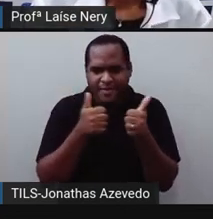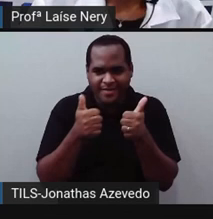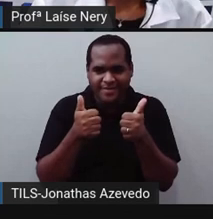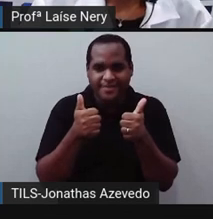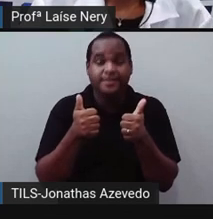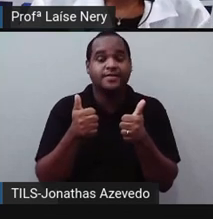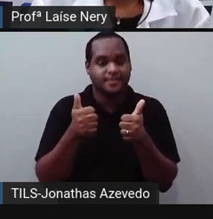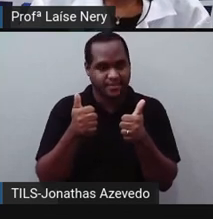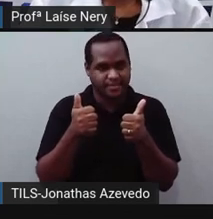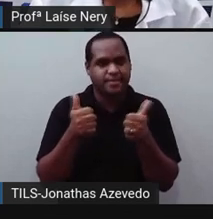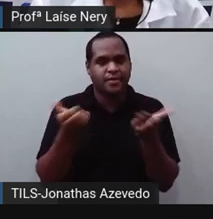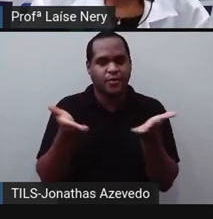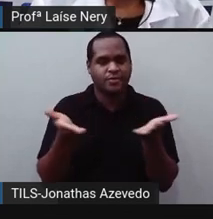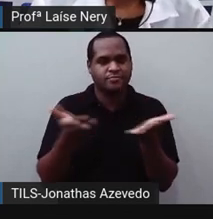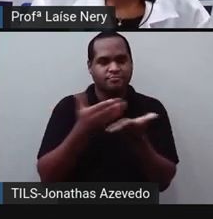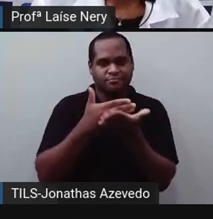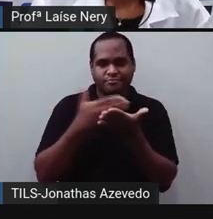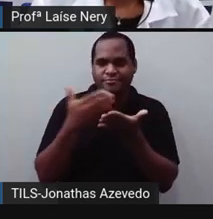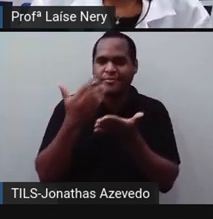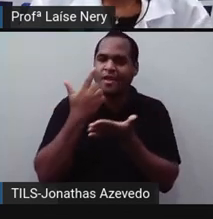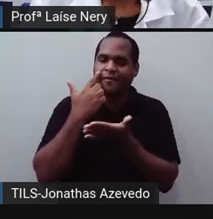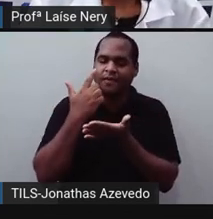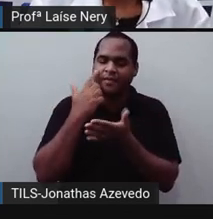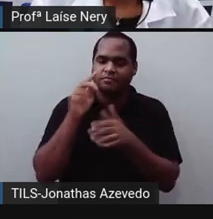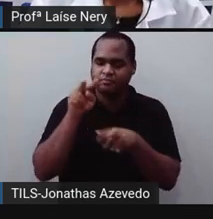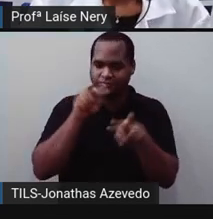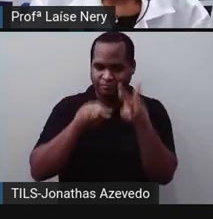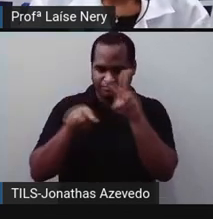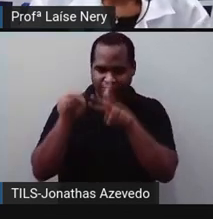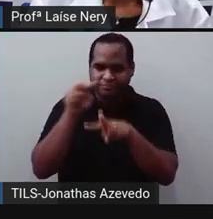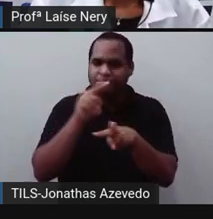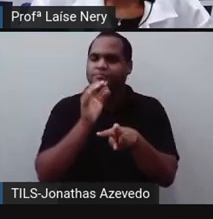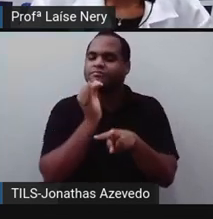Então, gente pode ver que, por exemplo,